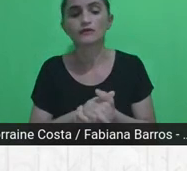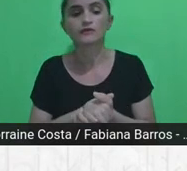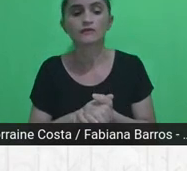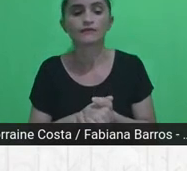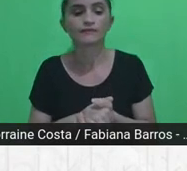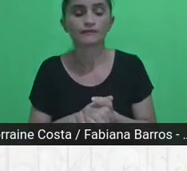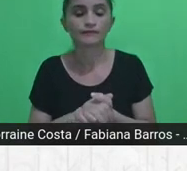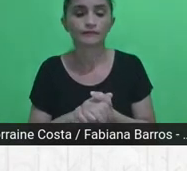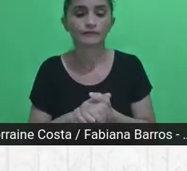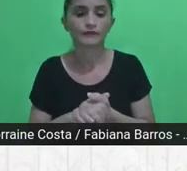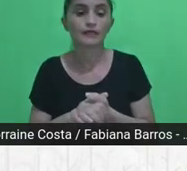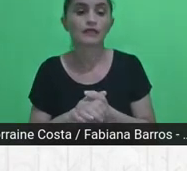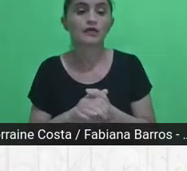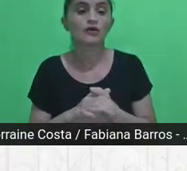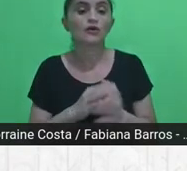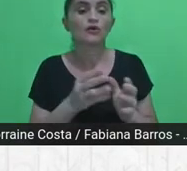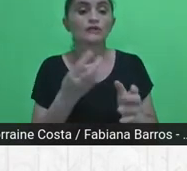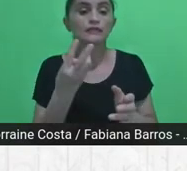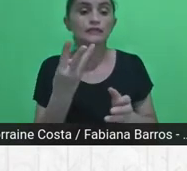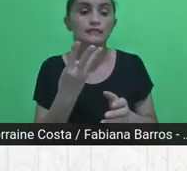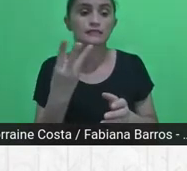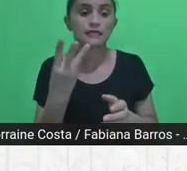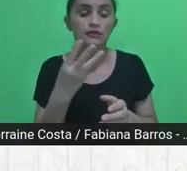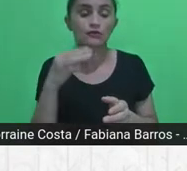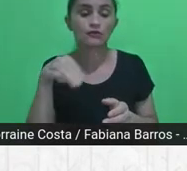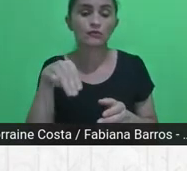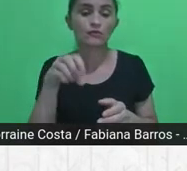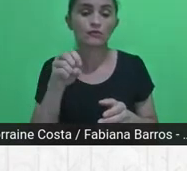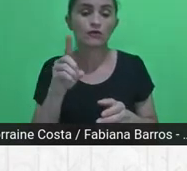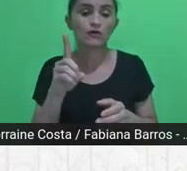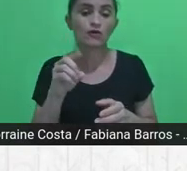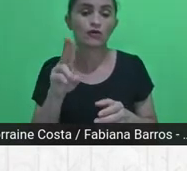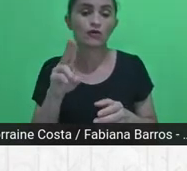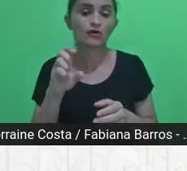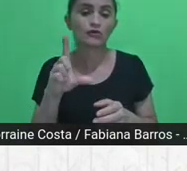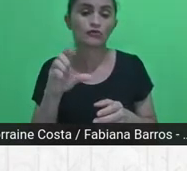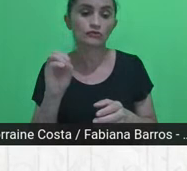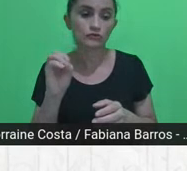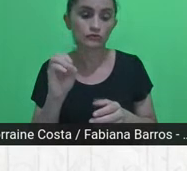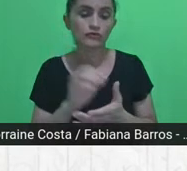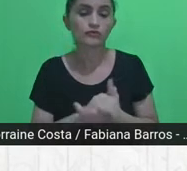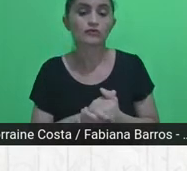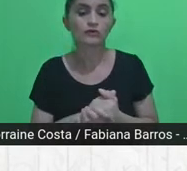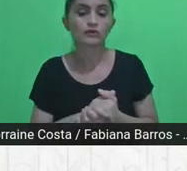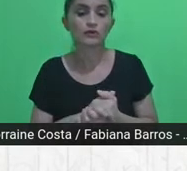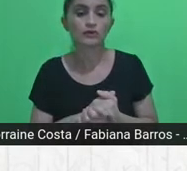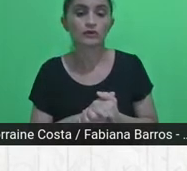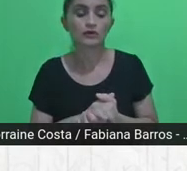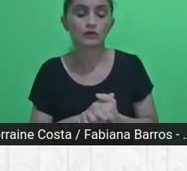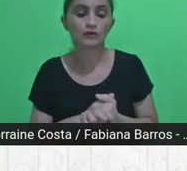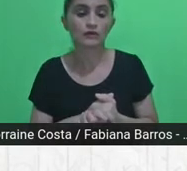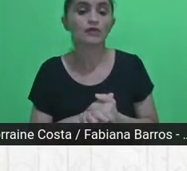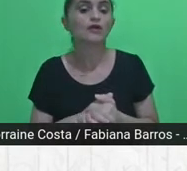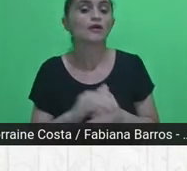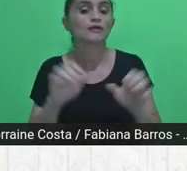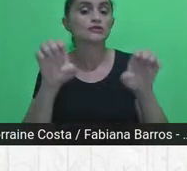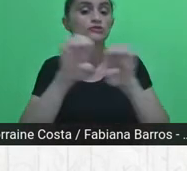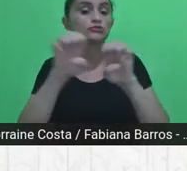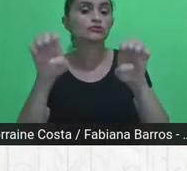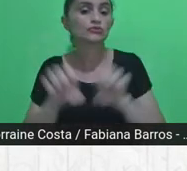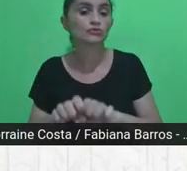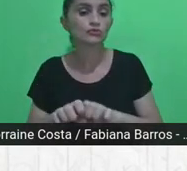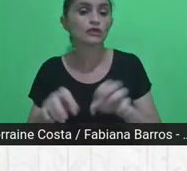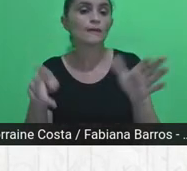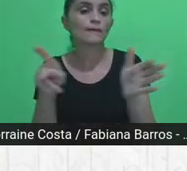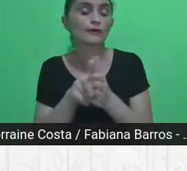módulo, Estado e esfera pública. Então, a estrutura do Estado brasileiro,